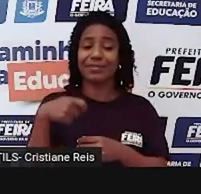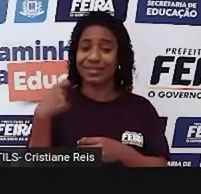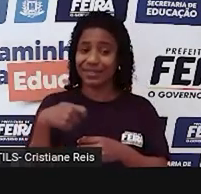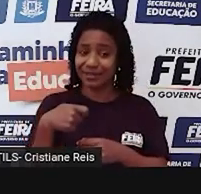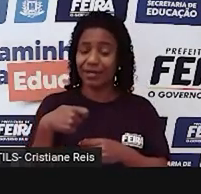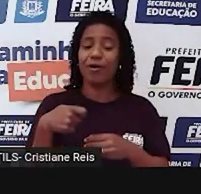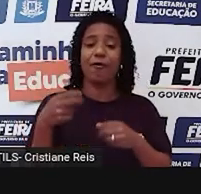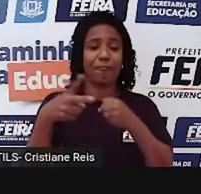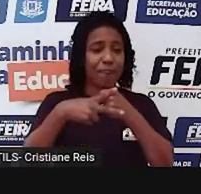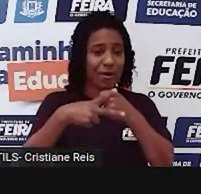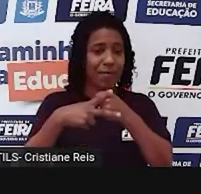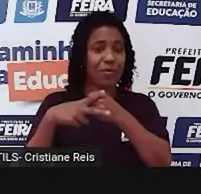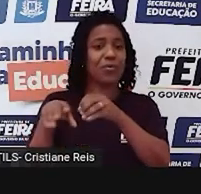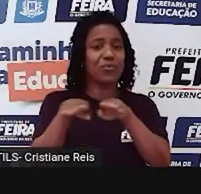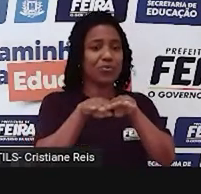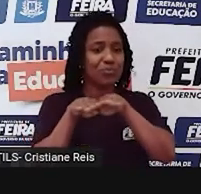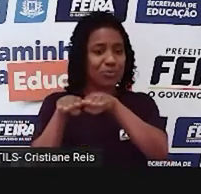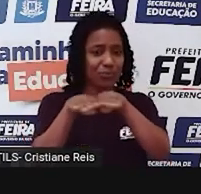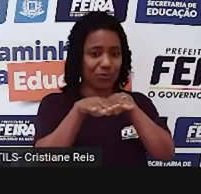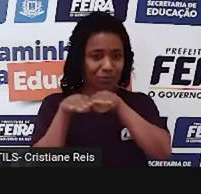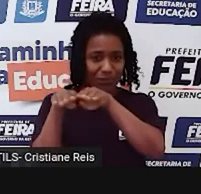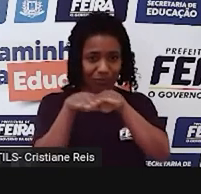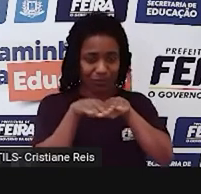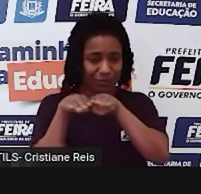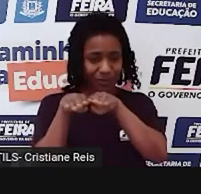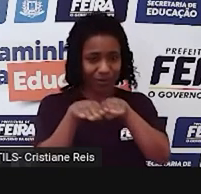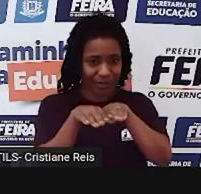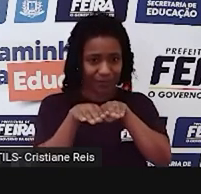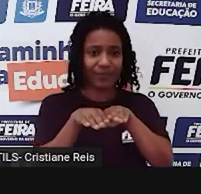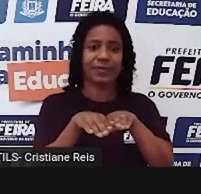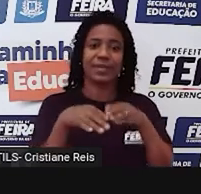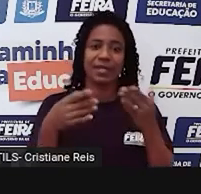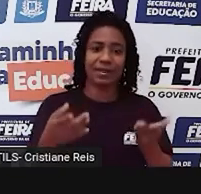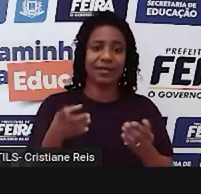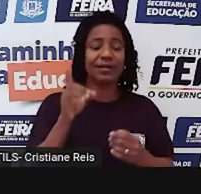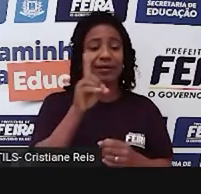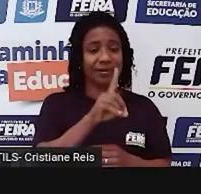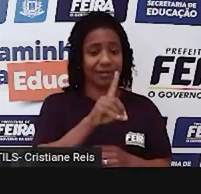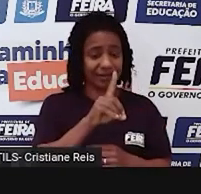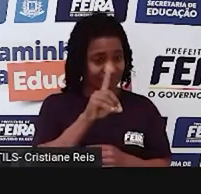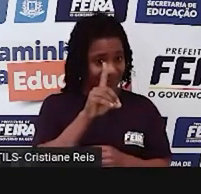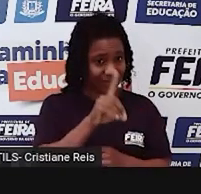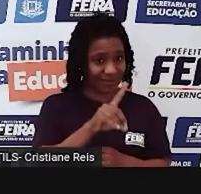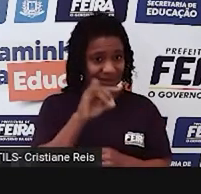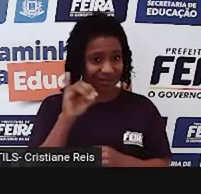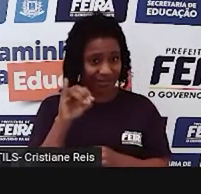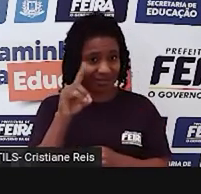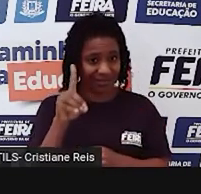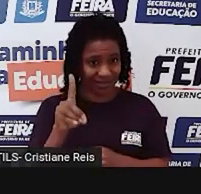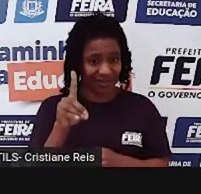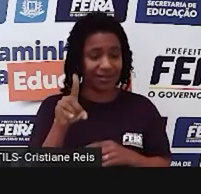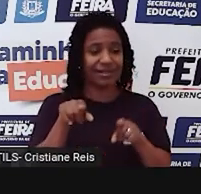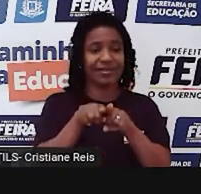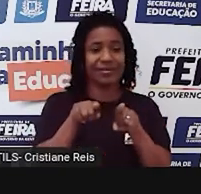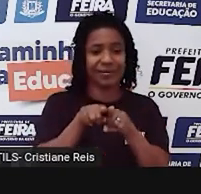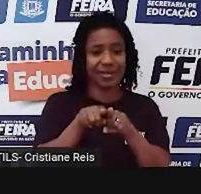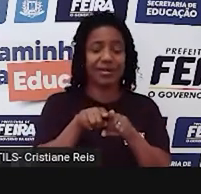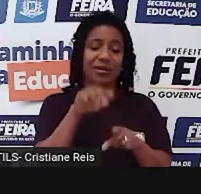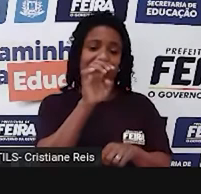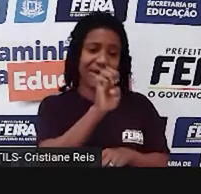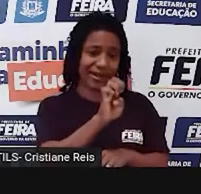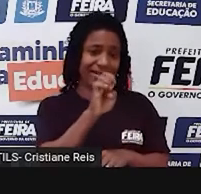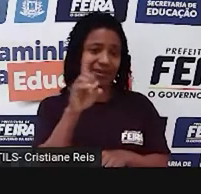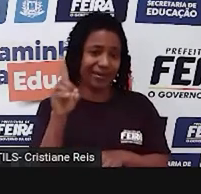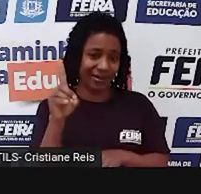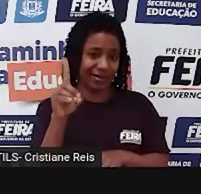verbos regulares, que eu colocarei a terminação D, E, D ou I, E, D, e existem os irregulares, que cada